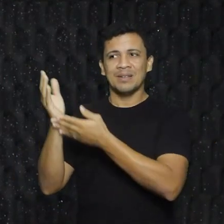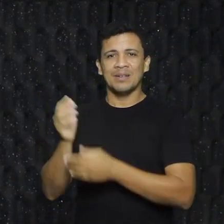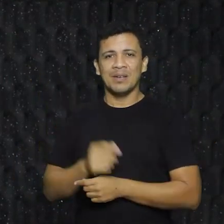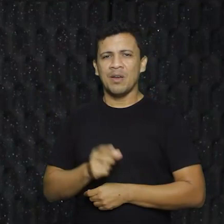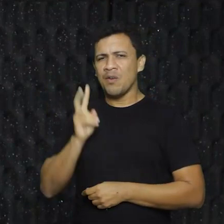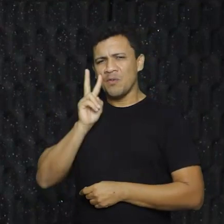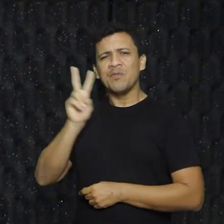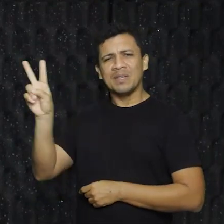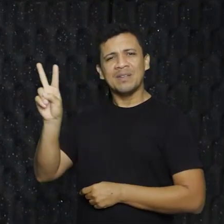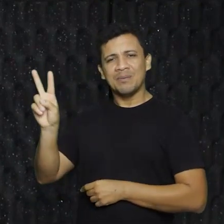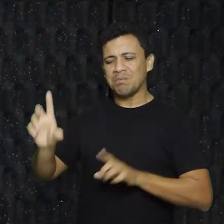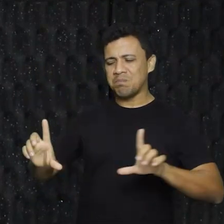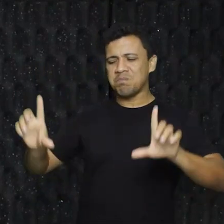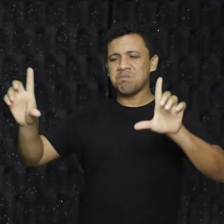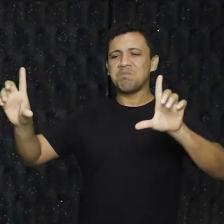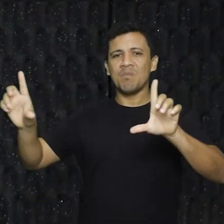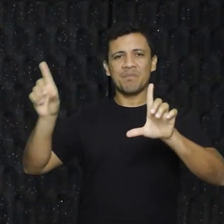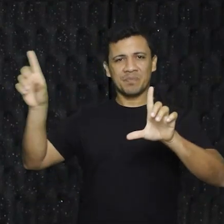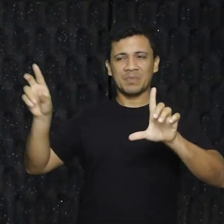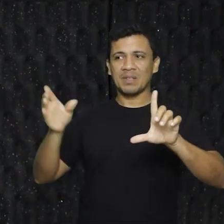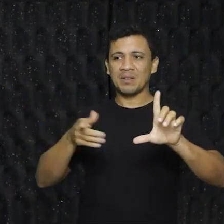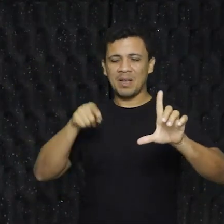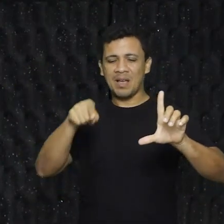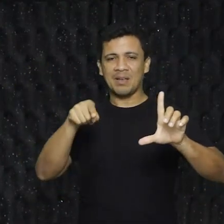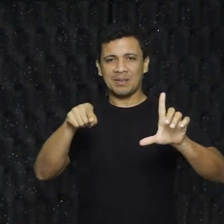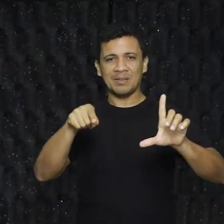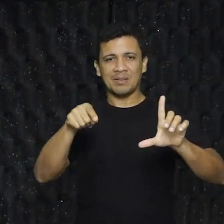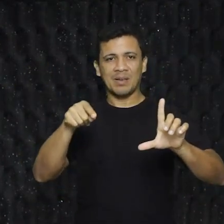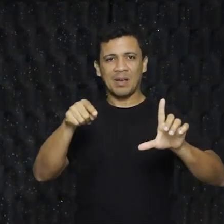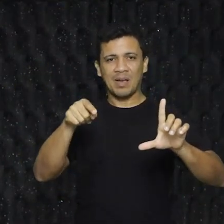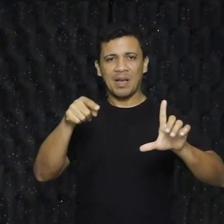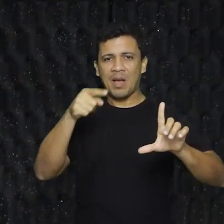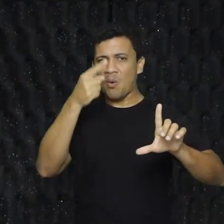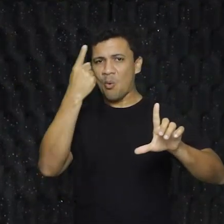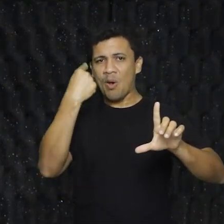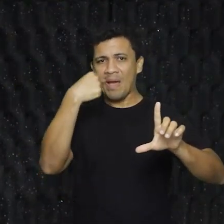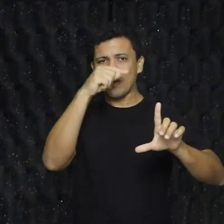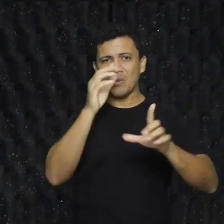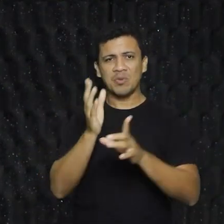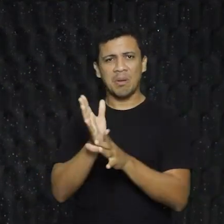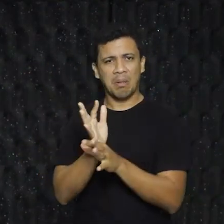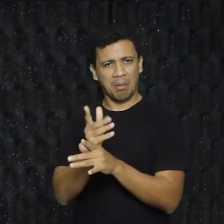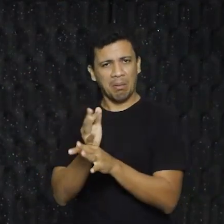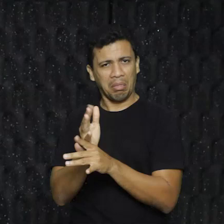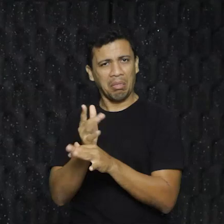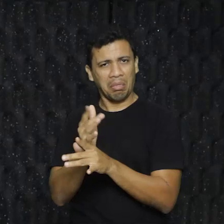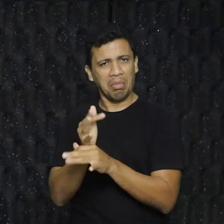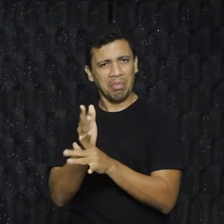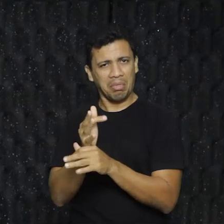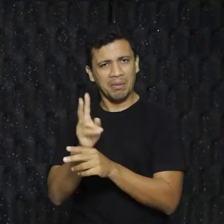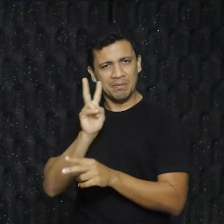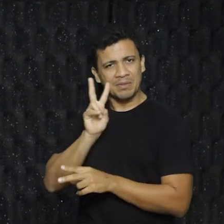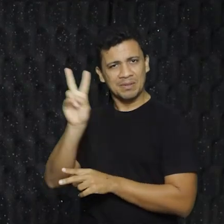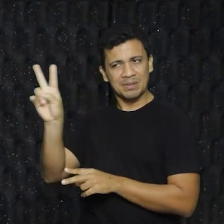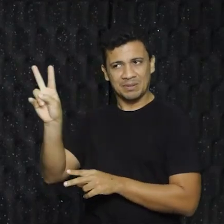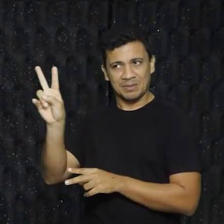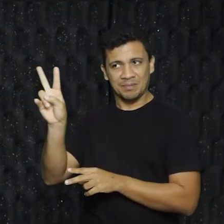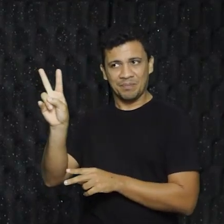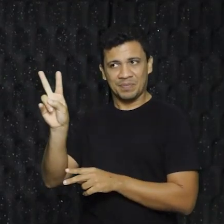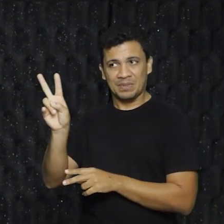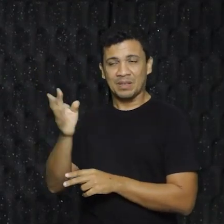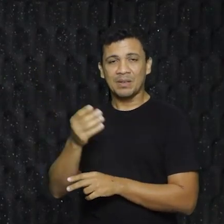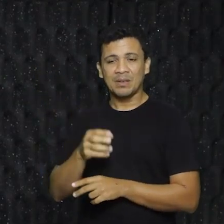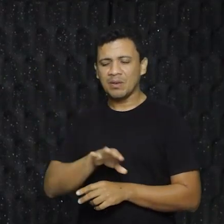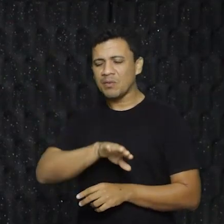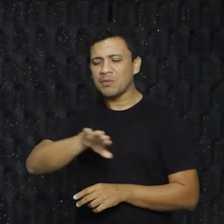no meio. Vocês estão vendo esta estrutura com o relógio derretido, é uma das obras mais conhecidas. Preste atenção que se você